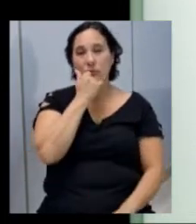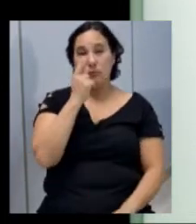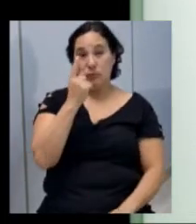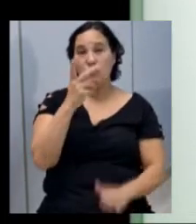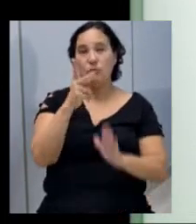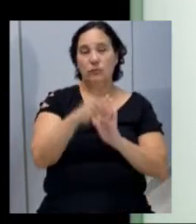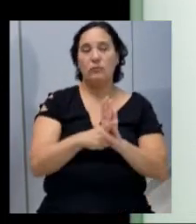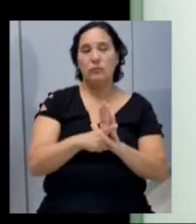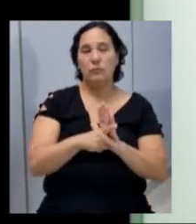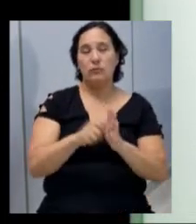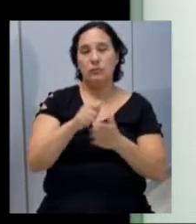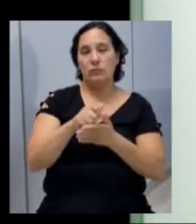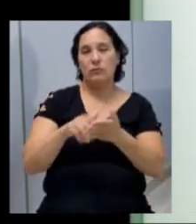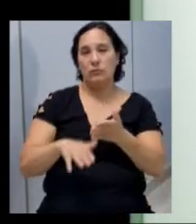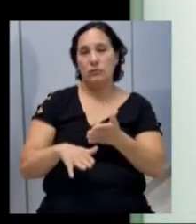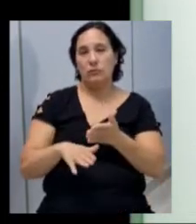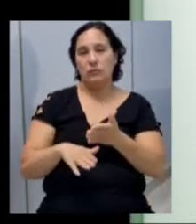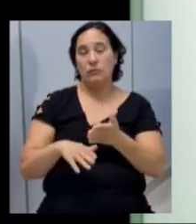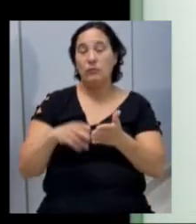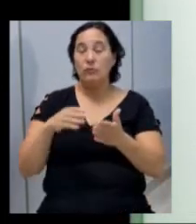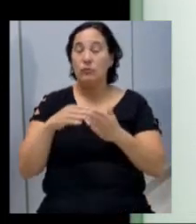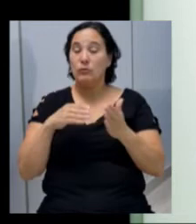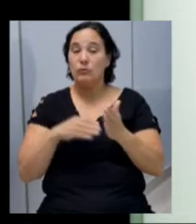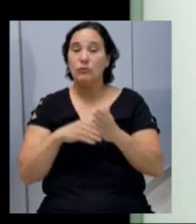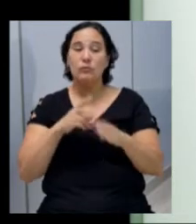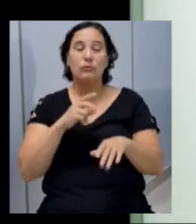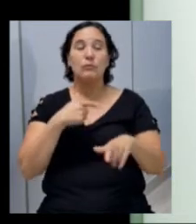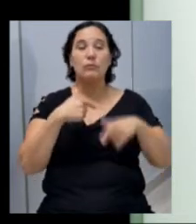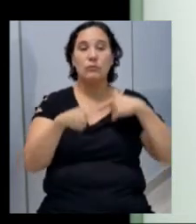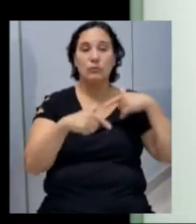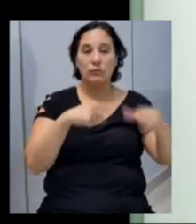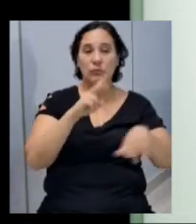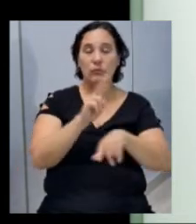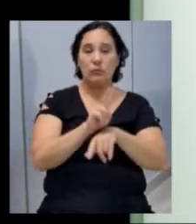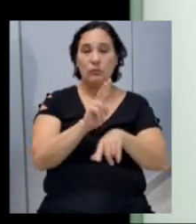projeto. Atividade é tudo o que se refere à manutenção.